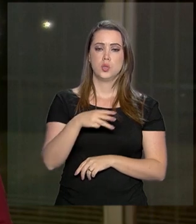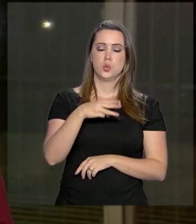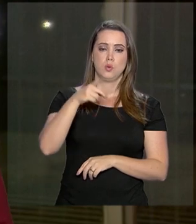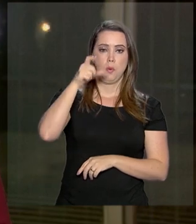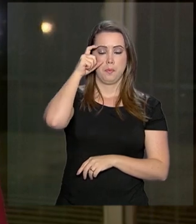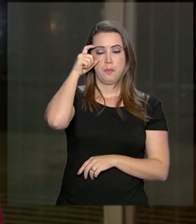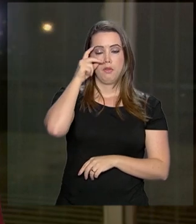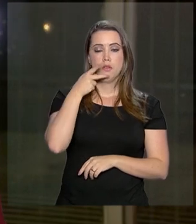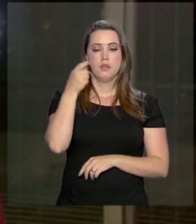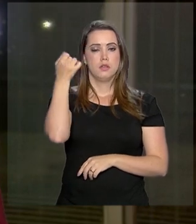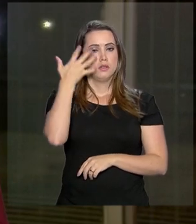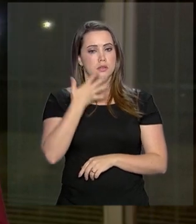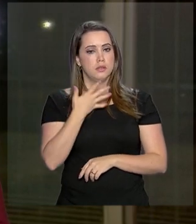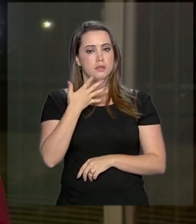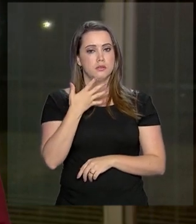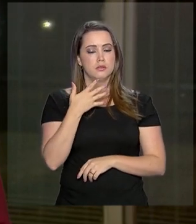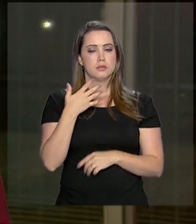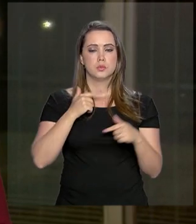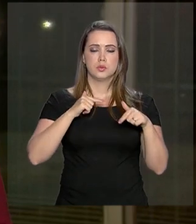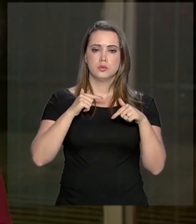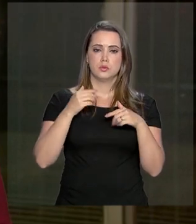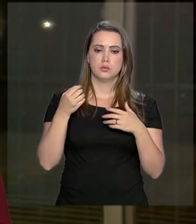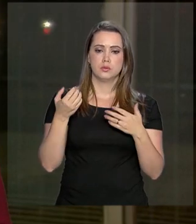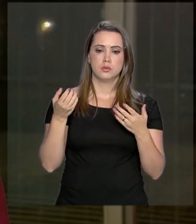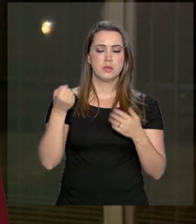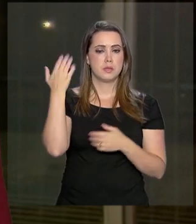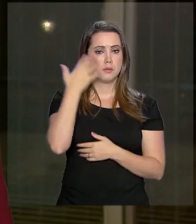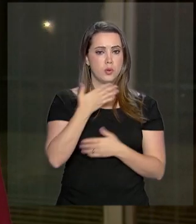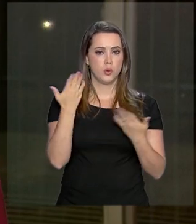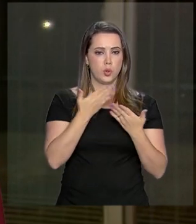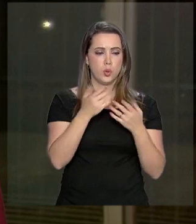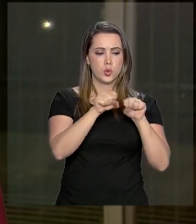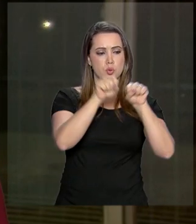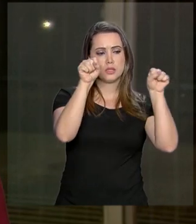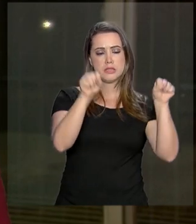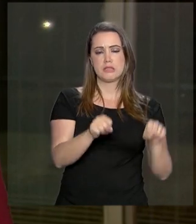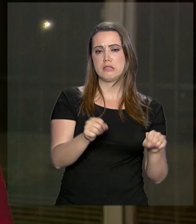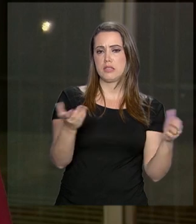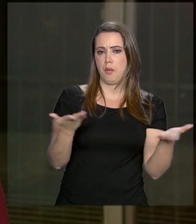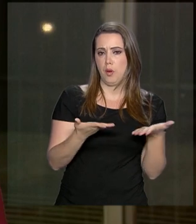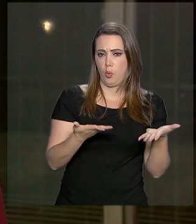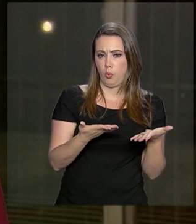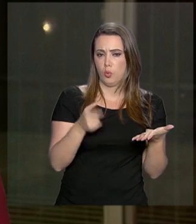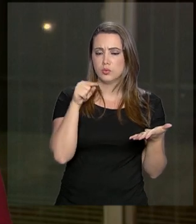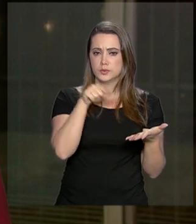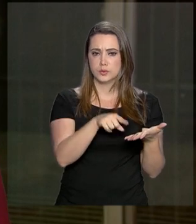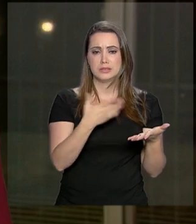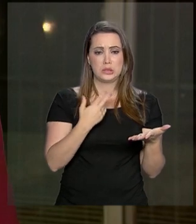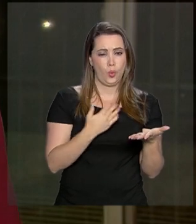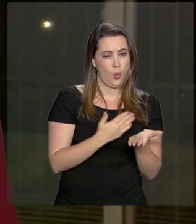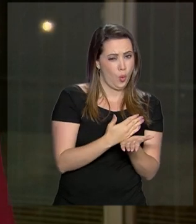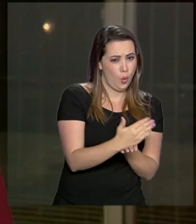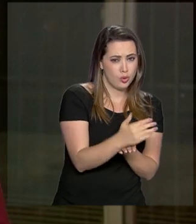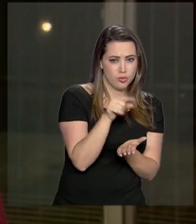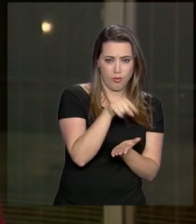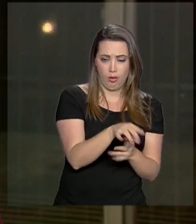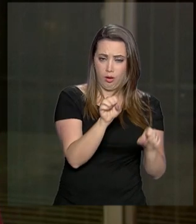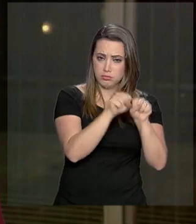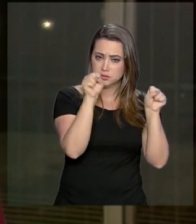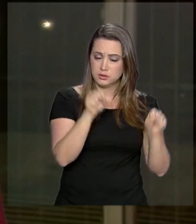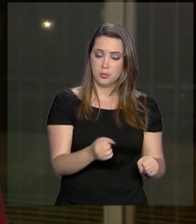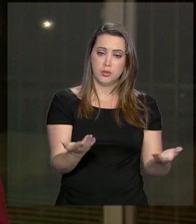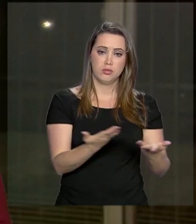ele disse que a reforma, a atual Previdência brasileira, o atual regime previdenciário, do jeito que ele é hoje,